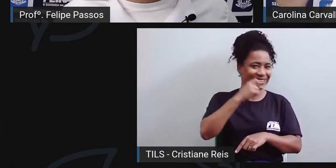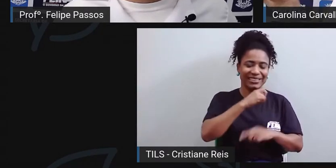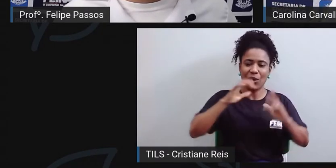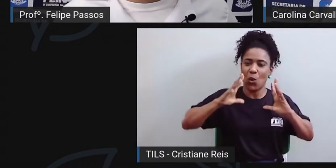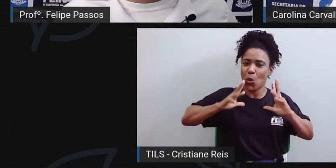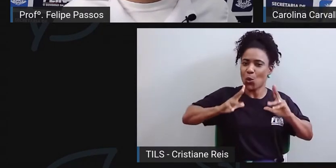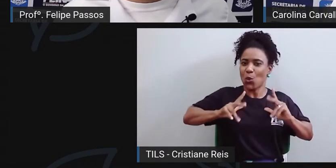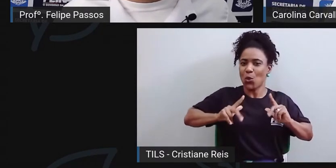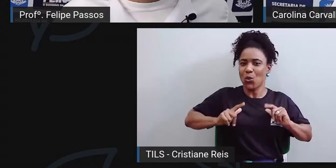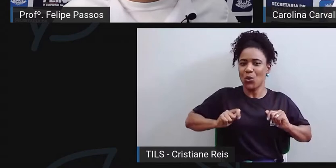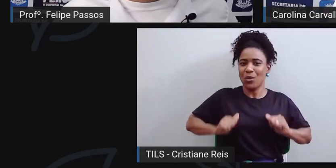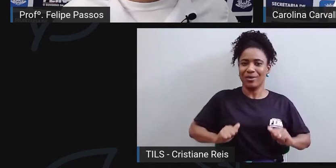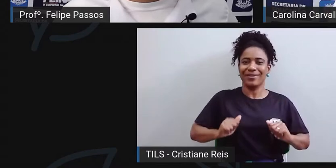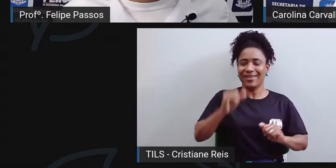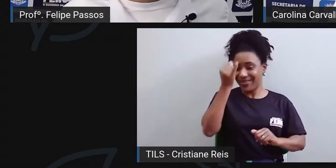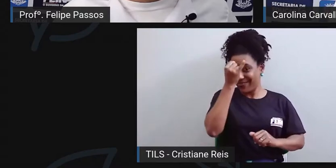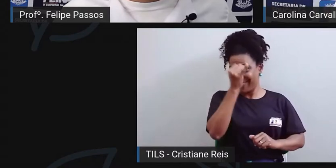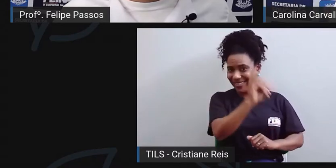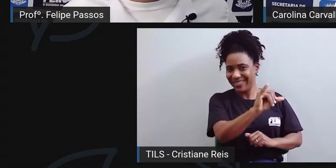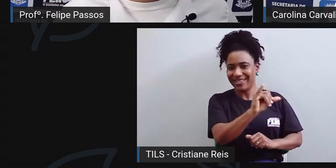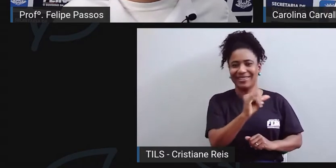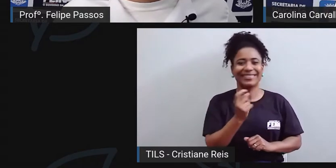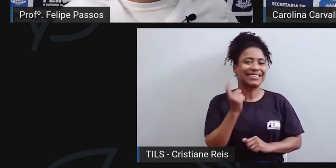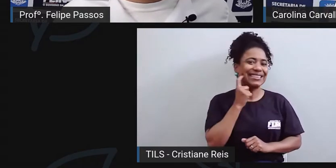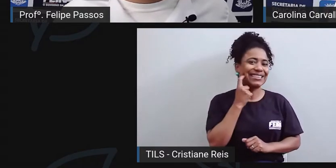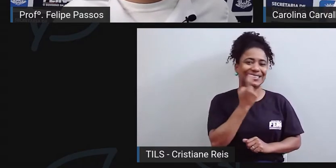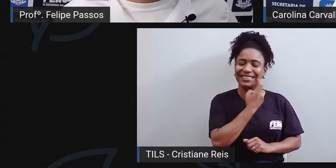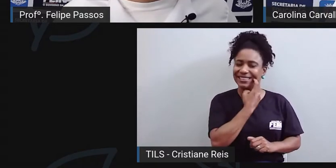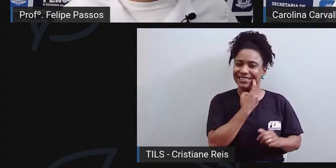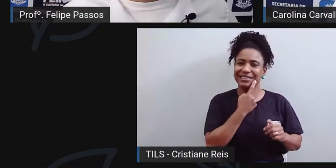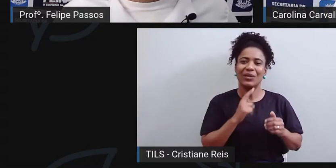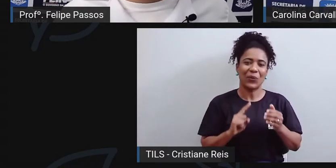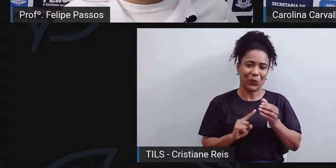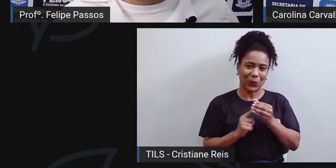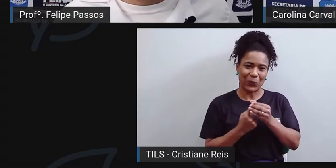90% prevenir o aparecimento da cárie dentária.